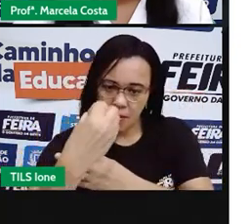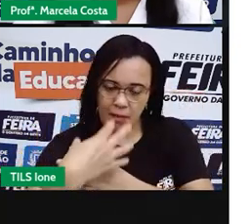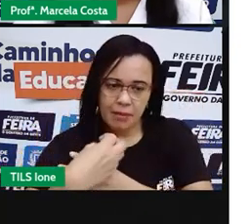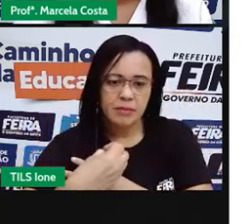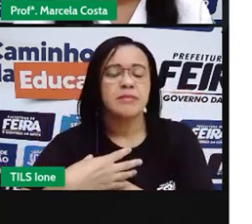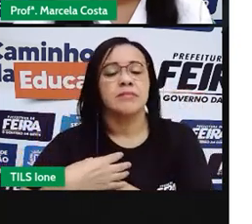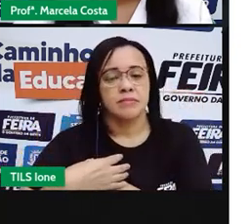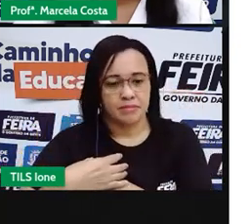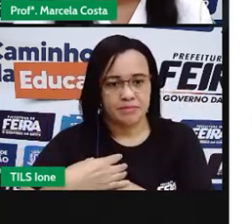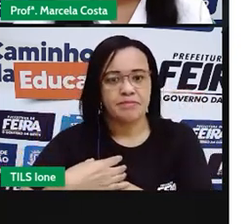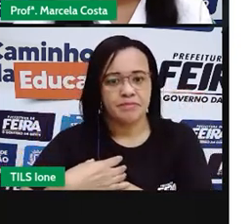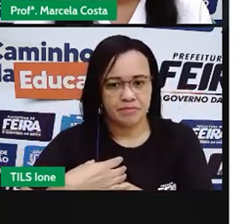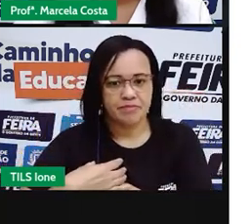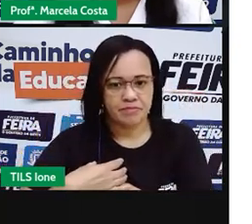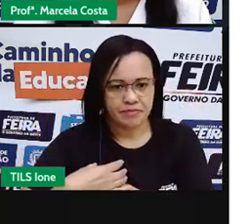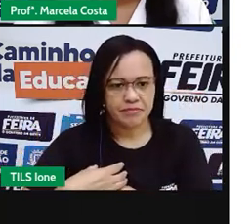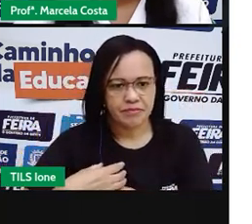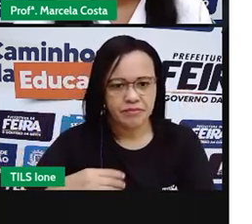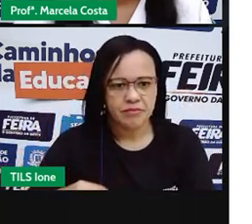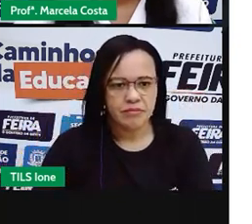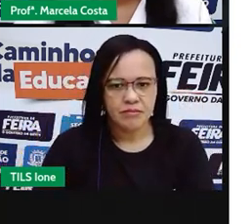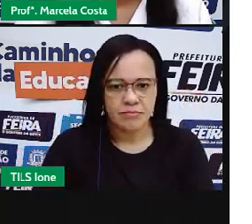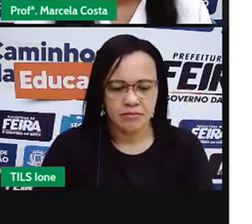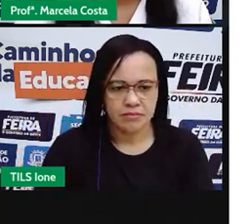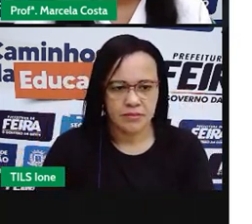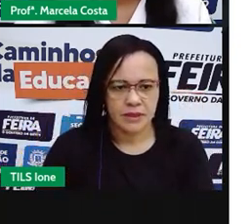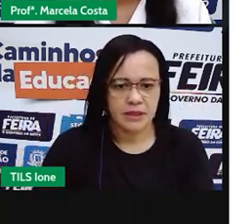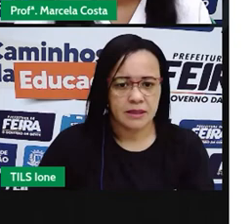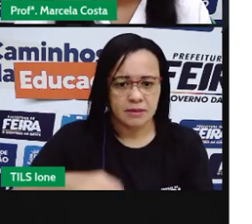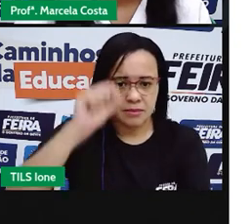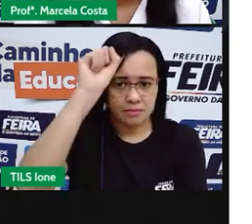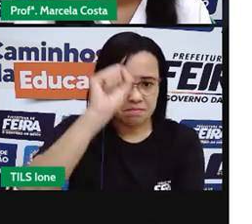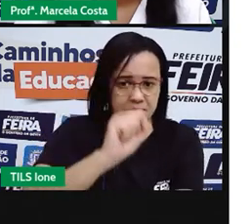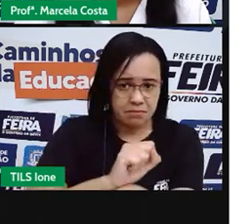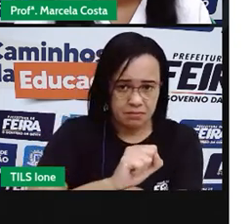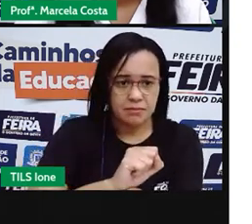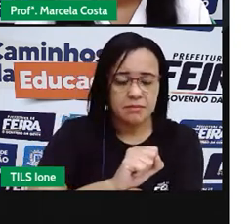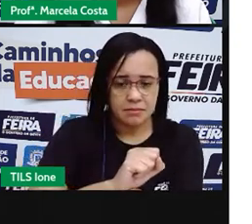Parar no final é uma coisa correta.